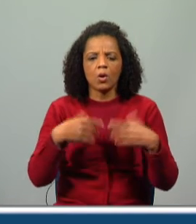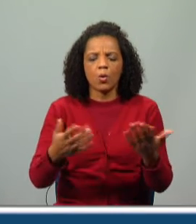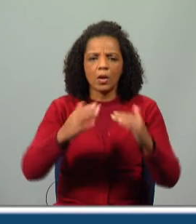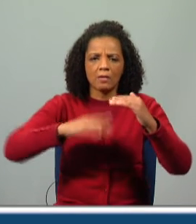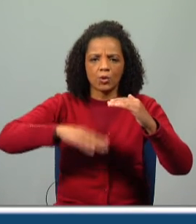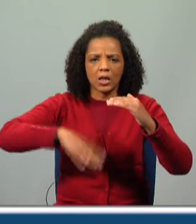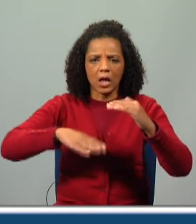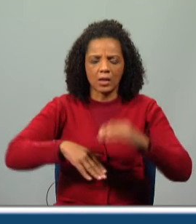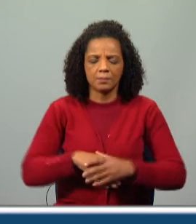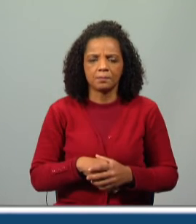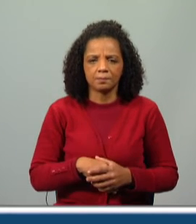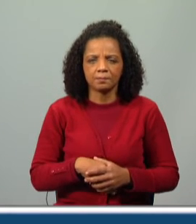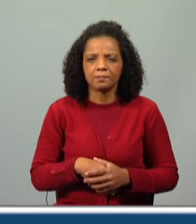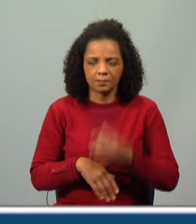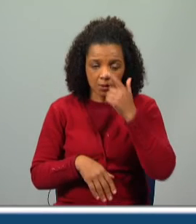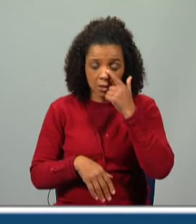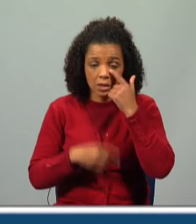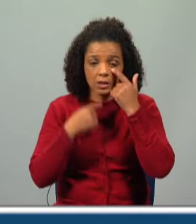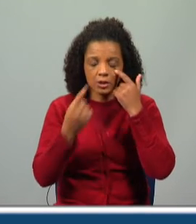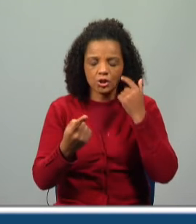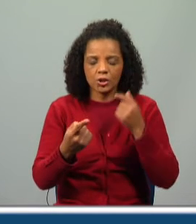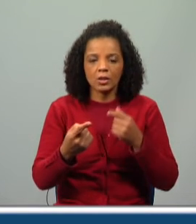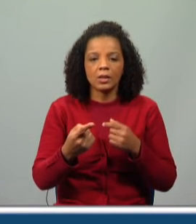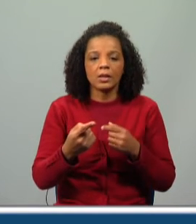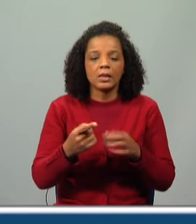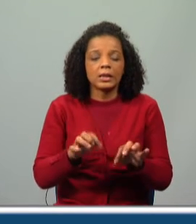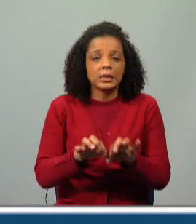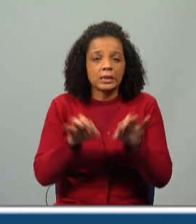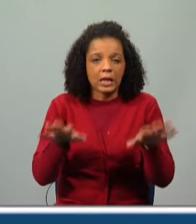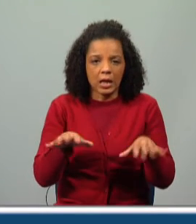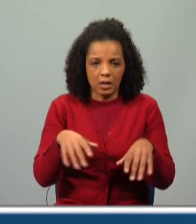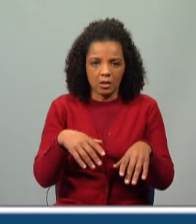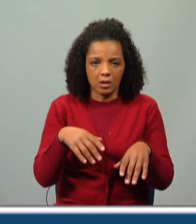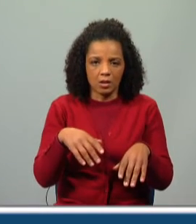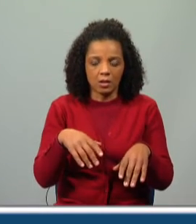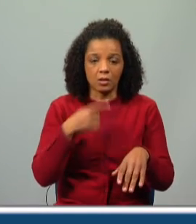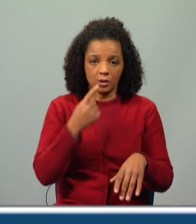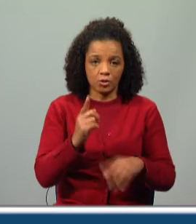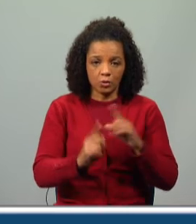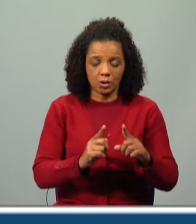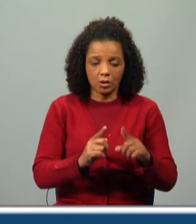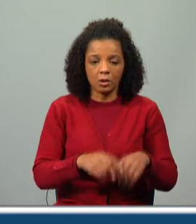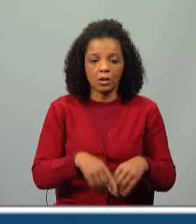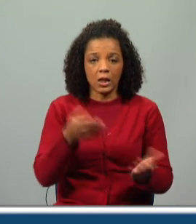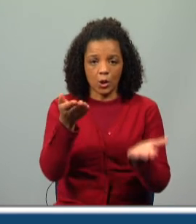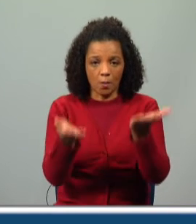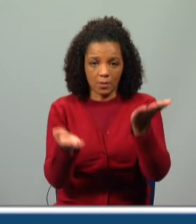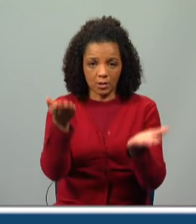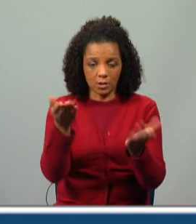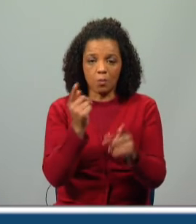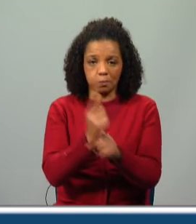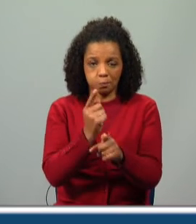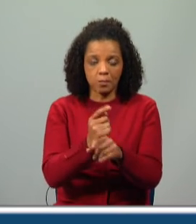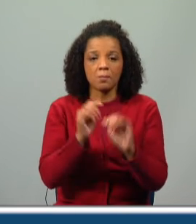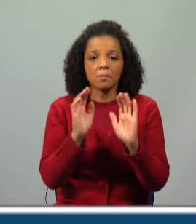ou de inferioridade? Então, ela diz que eram tão como. Portanto, aqui estamos a indicar, estamos a fazer uma comparação na